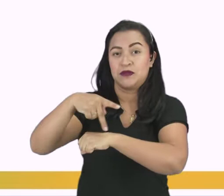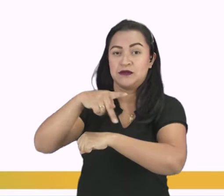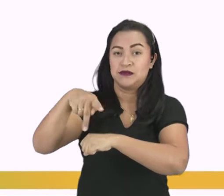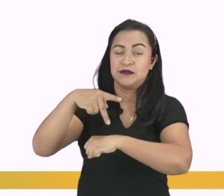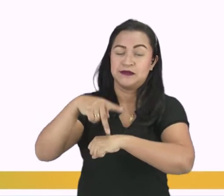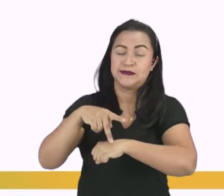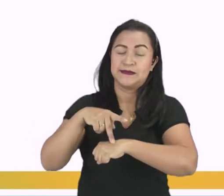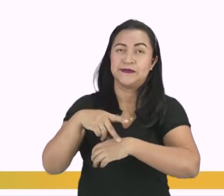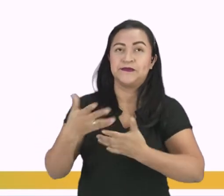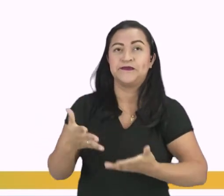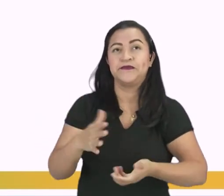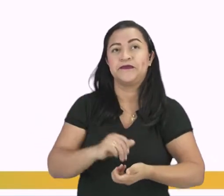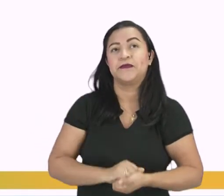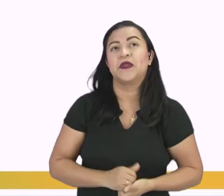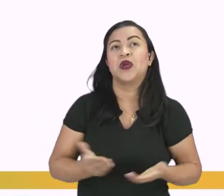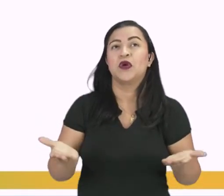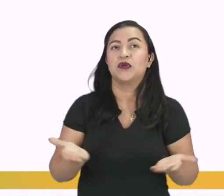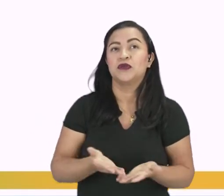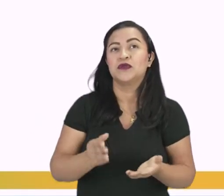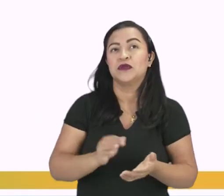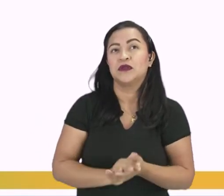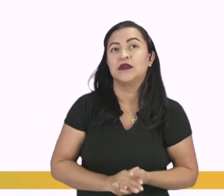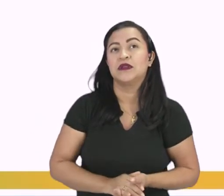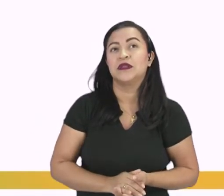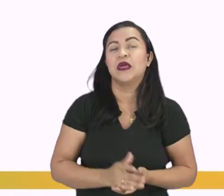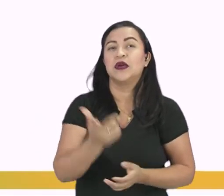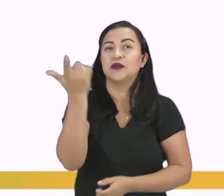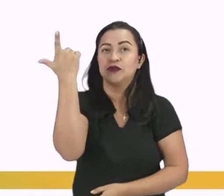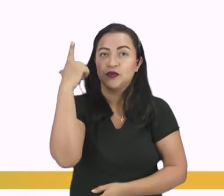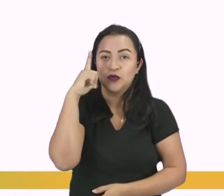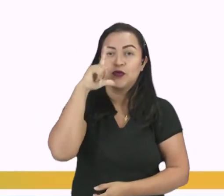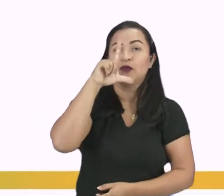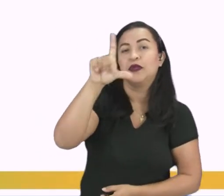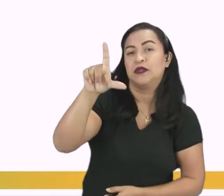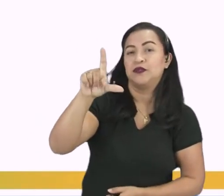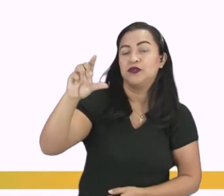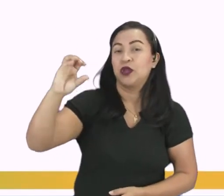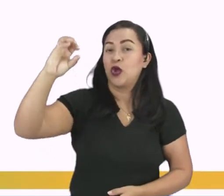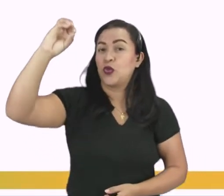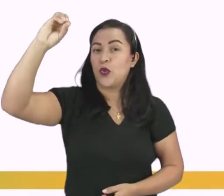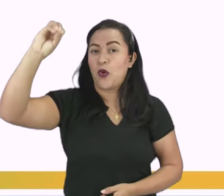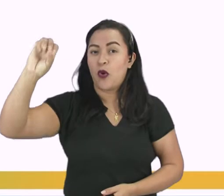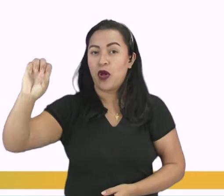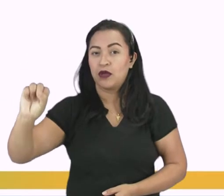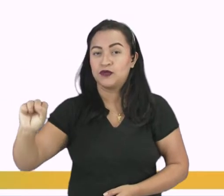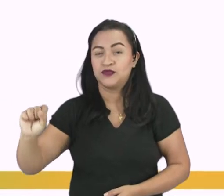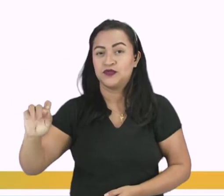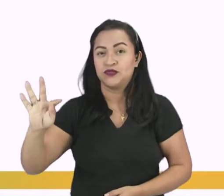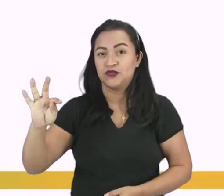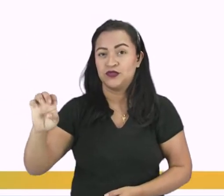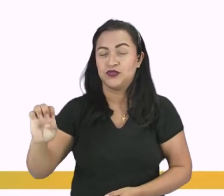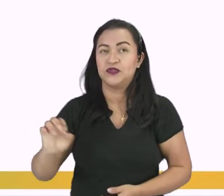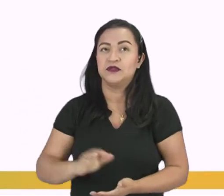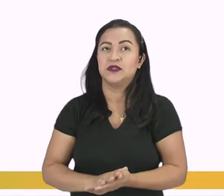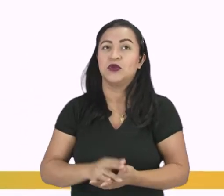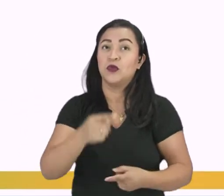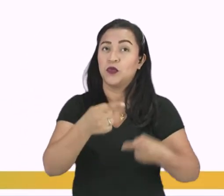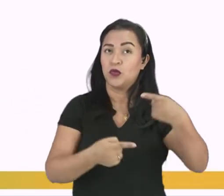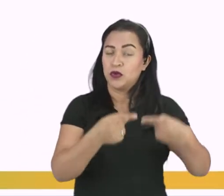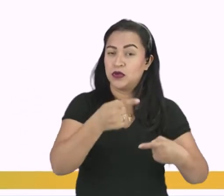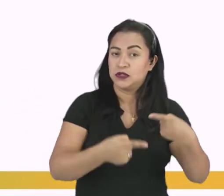Agora nós iremos falar sobre a conquista do Oeste. Com as políticas